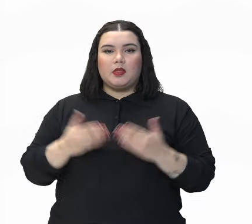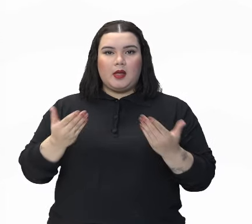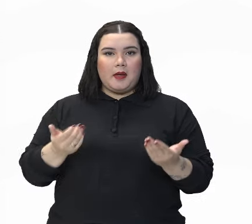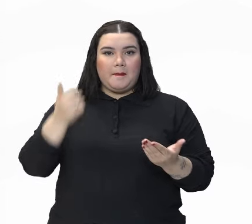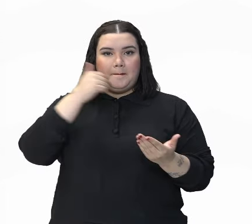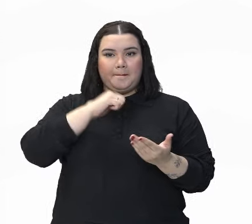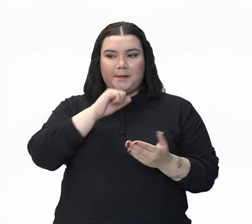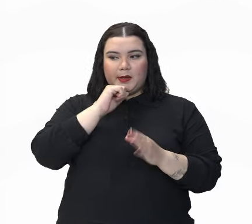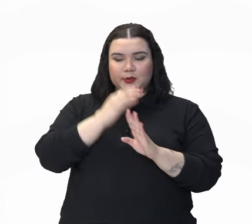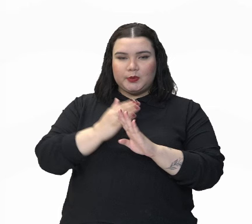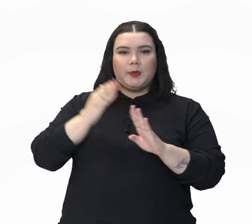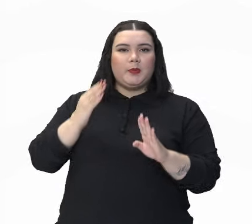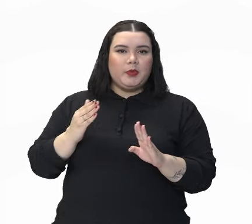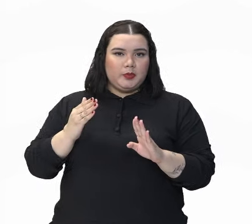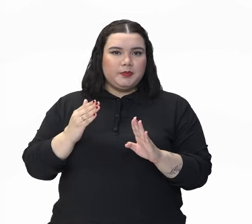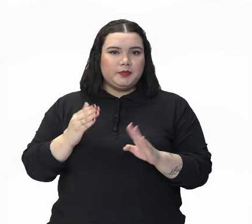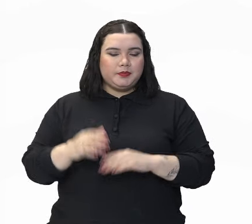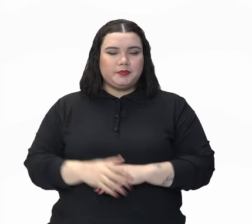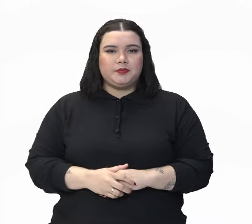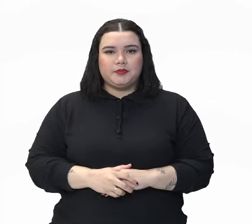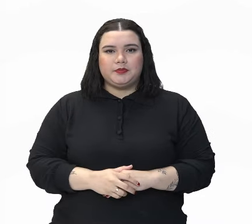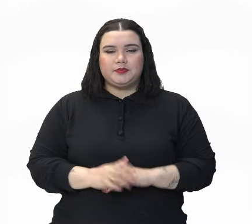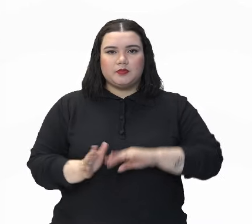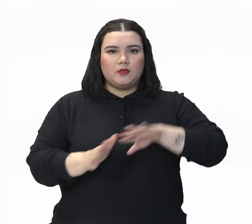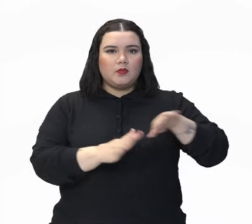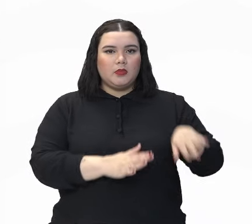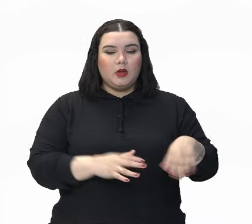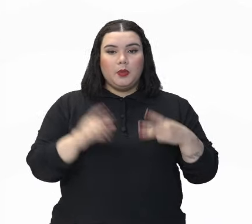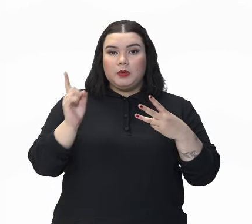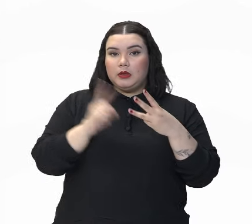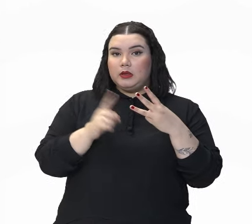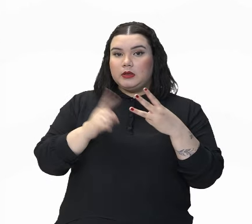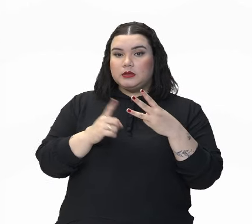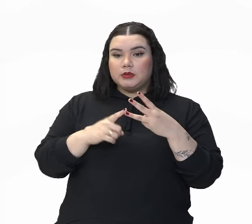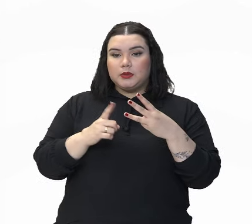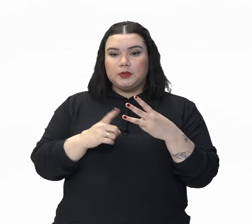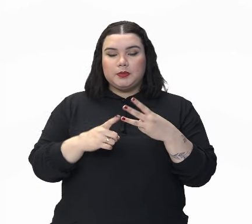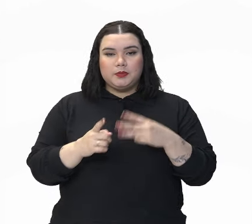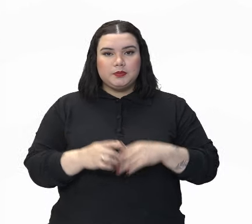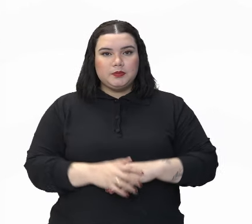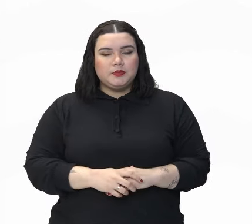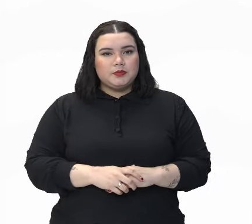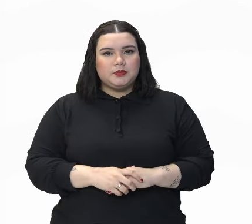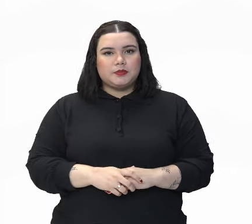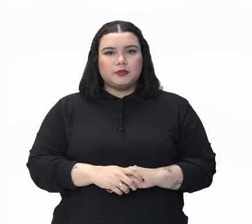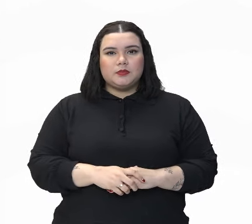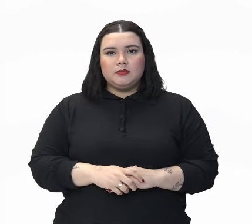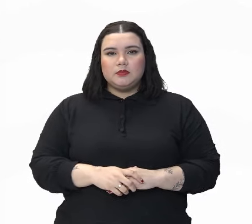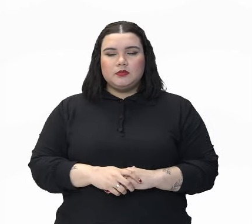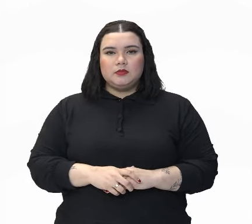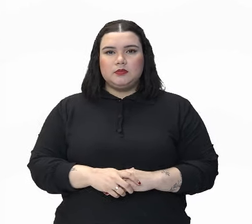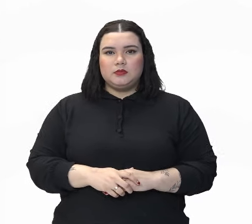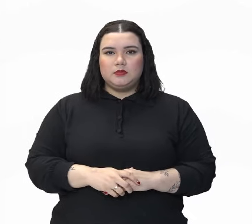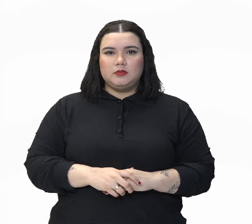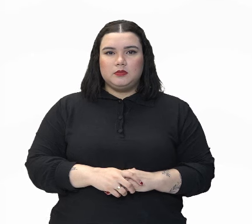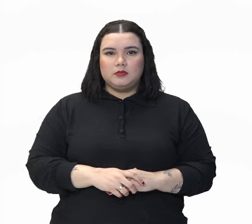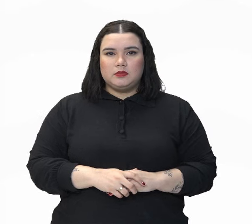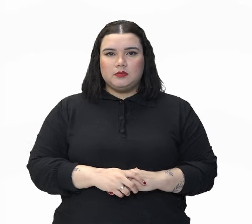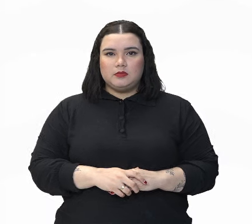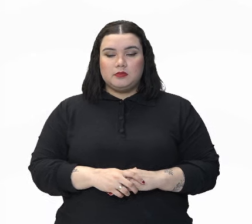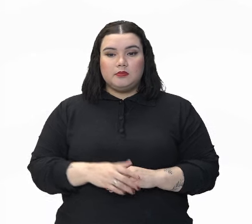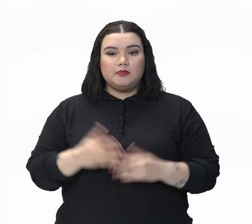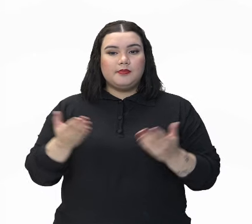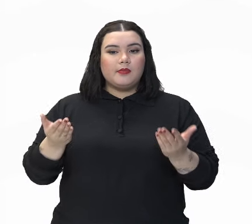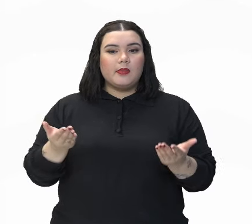pegou, né? Então, intenções diferentes do primeiro quadrinho. Já do terceiro, veja